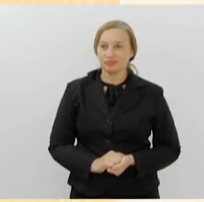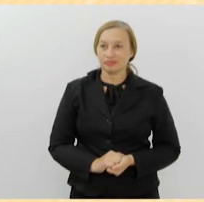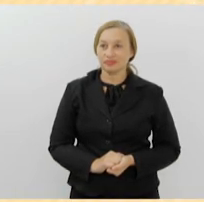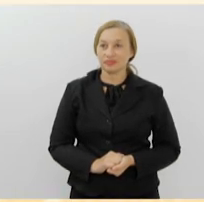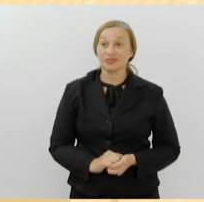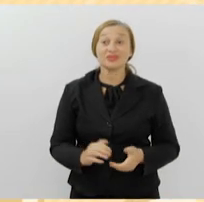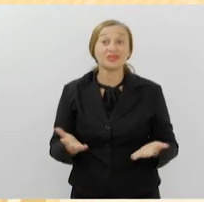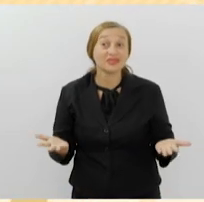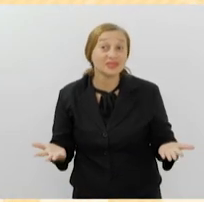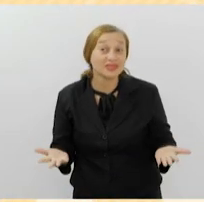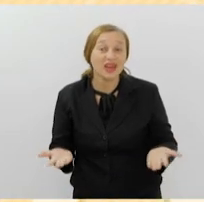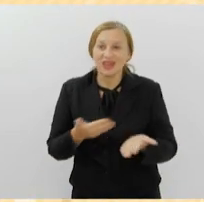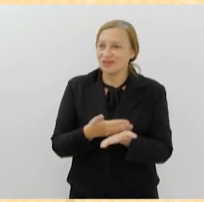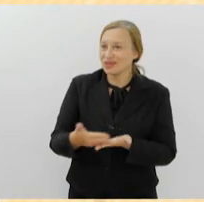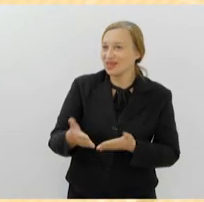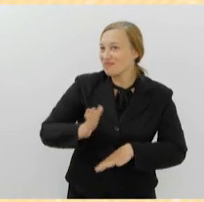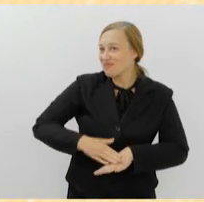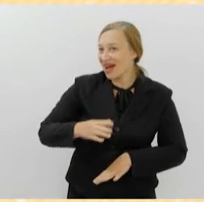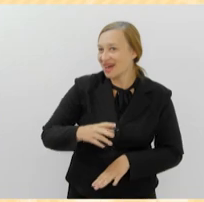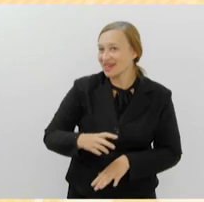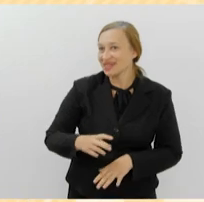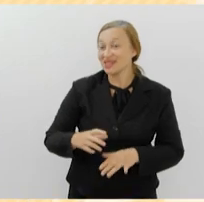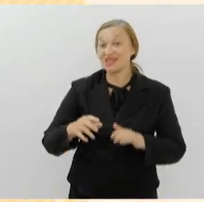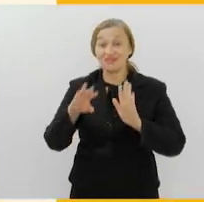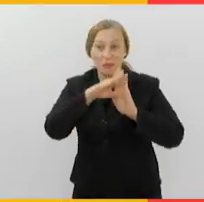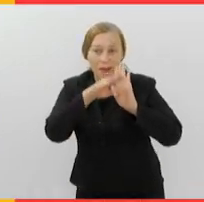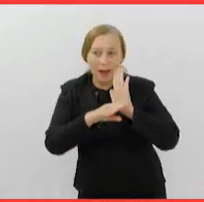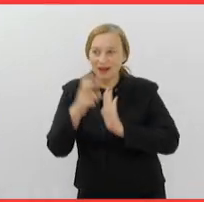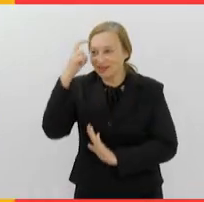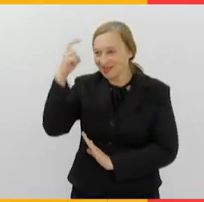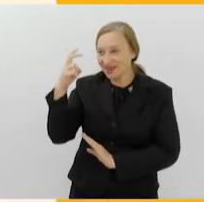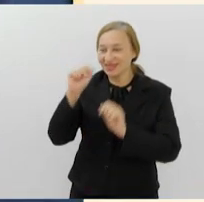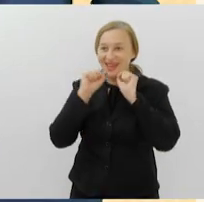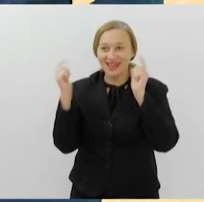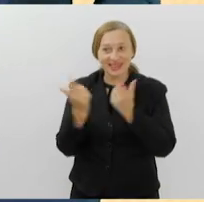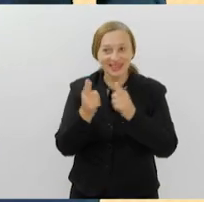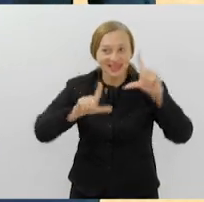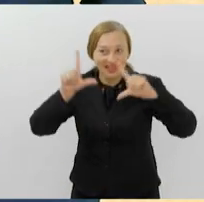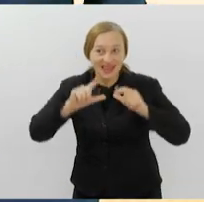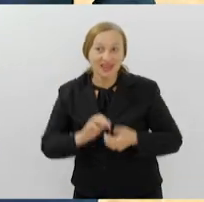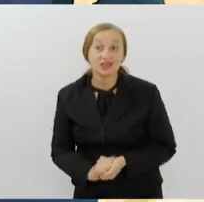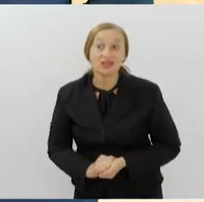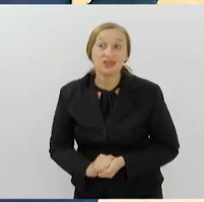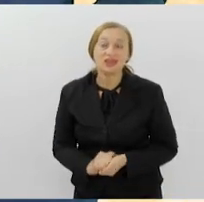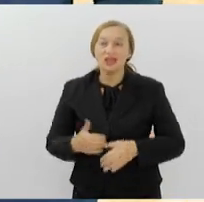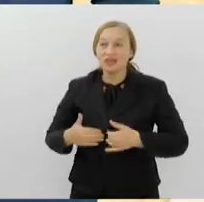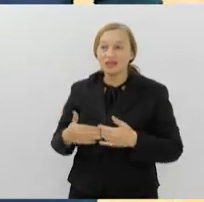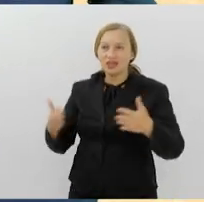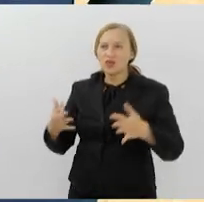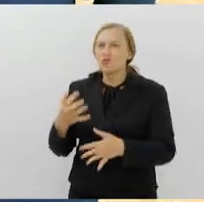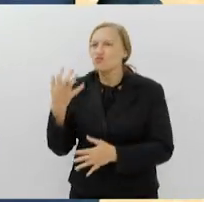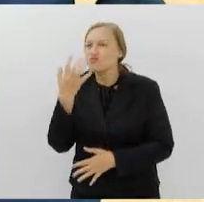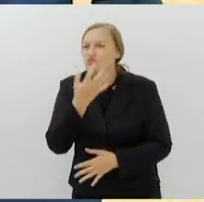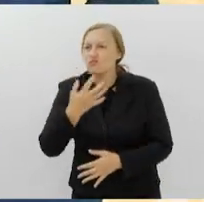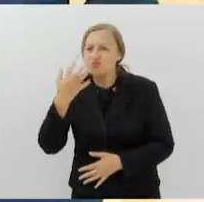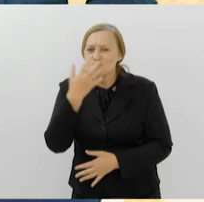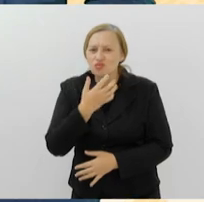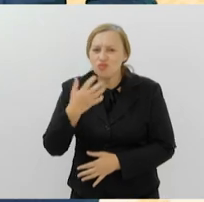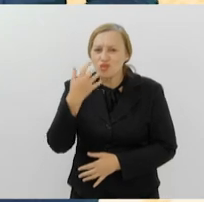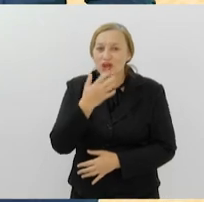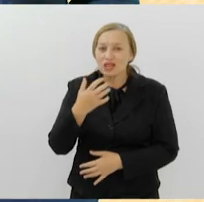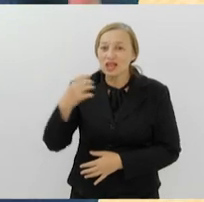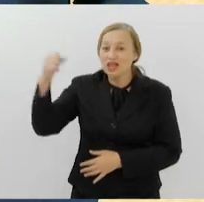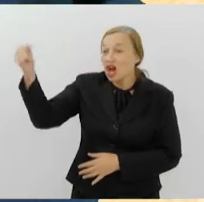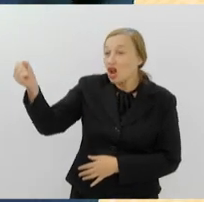Está começando mais uma Agenda Cultural da TV Alerte. Abrimos essa edição com o musical Se Essa Lua Fosse